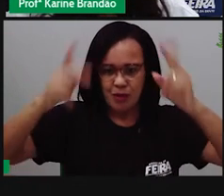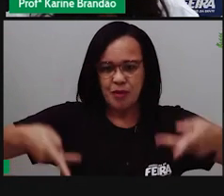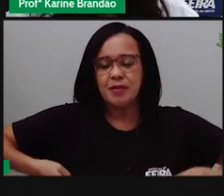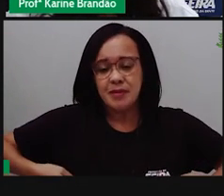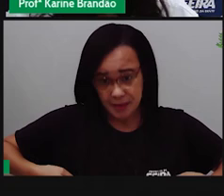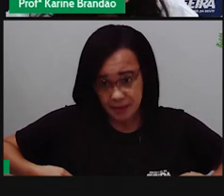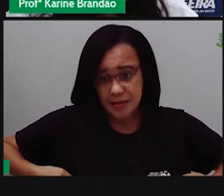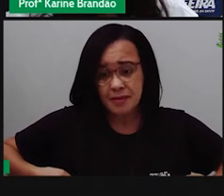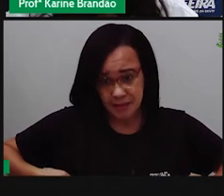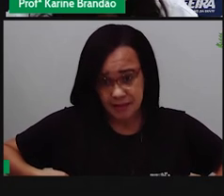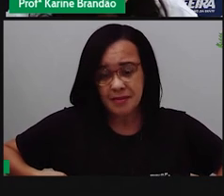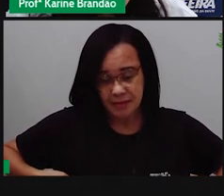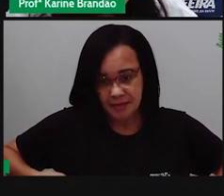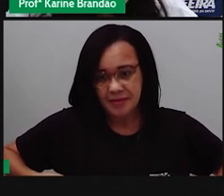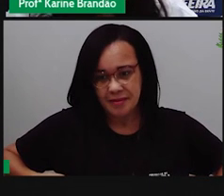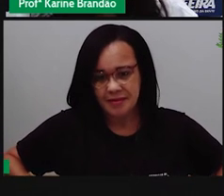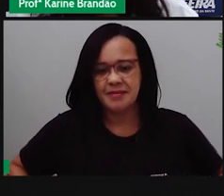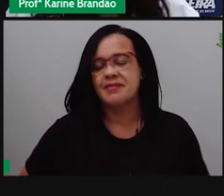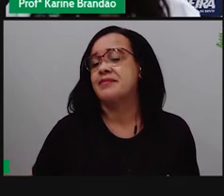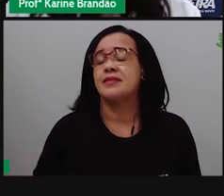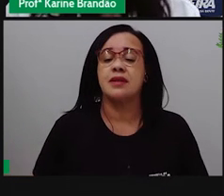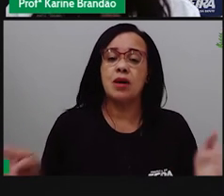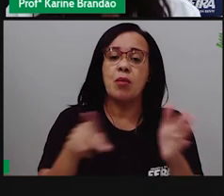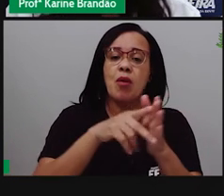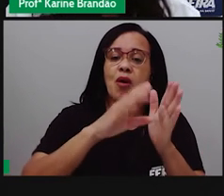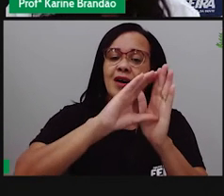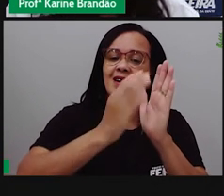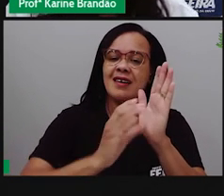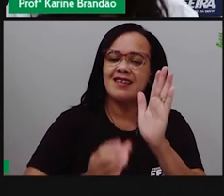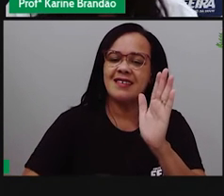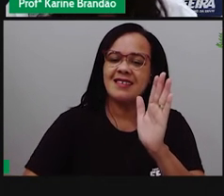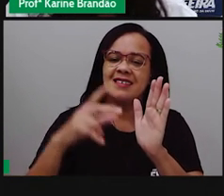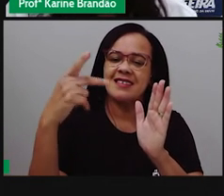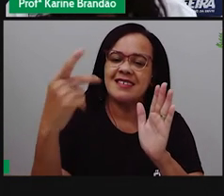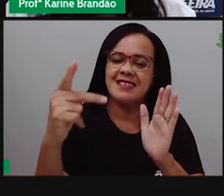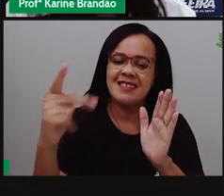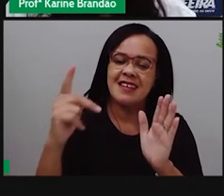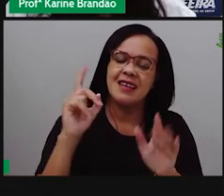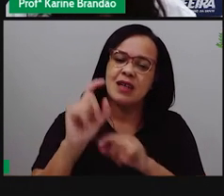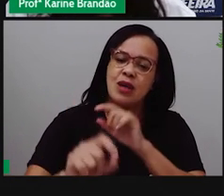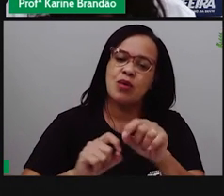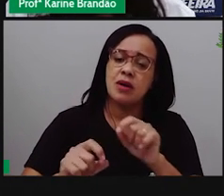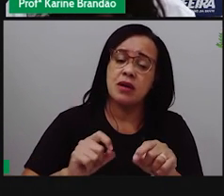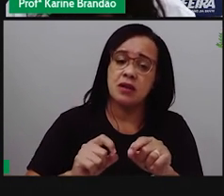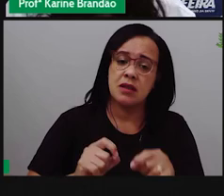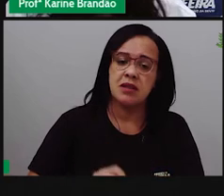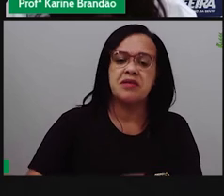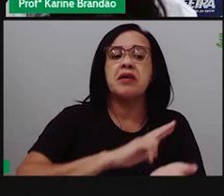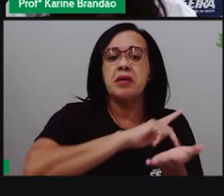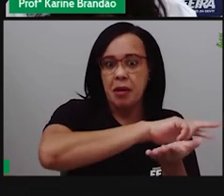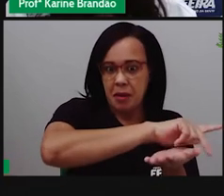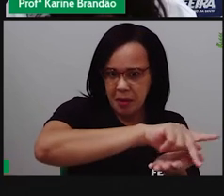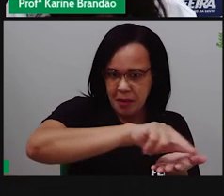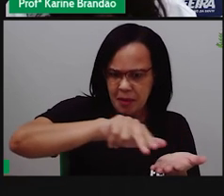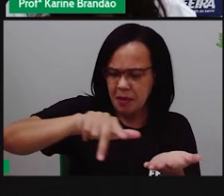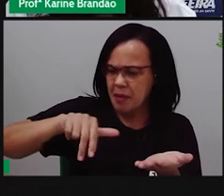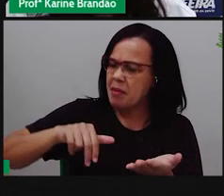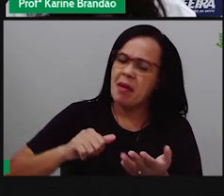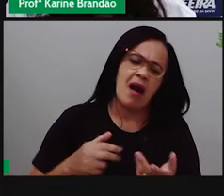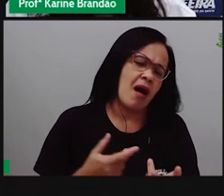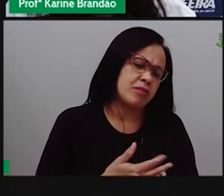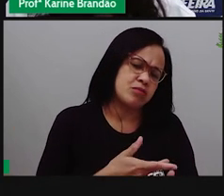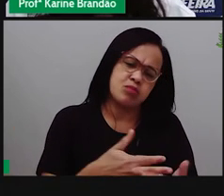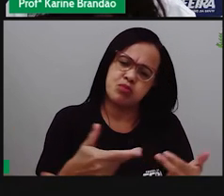parte, né, dessa espécie homo sapiens. E a gente observa aqui a variação, a diversidade. Mas todos esses